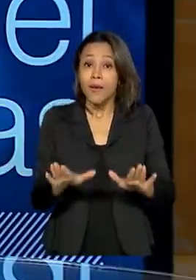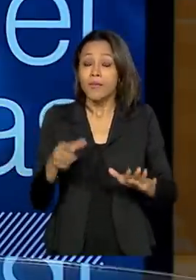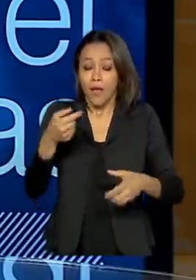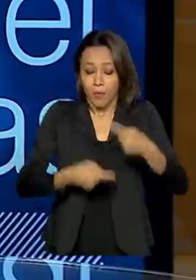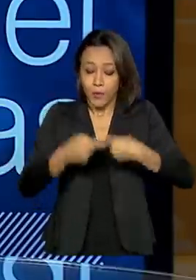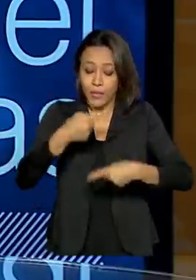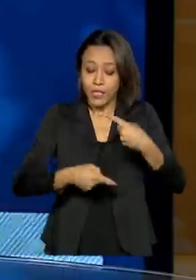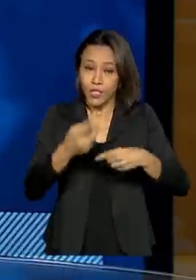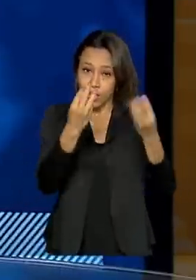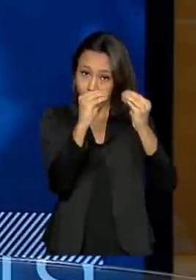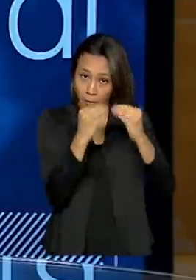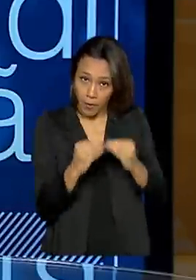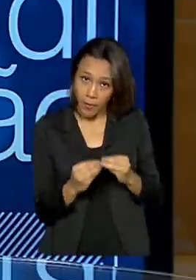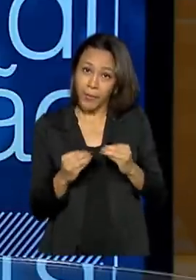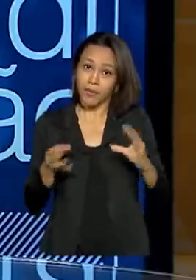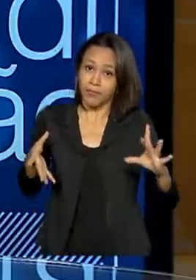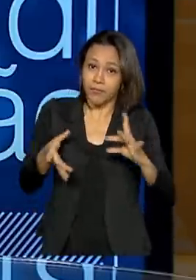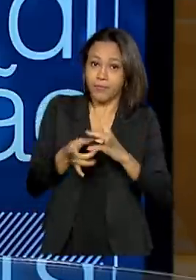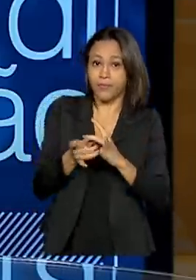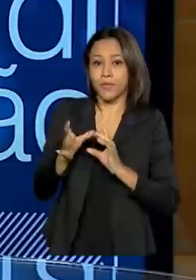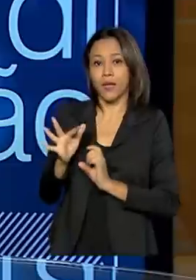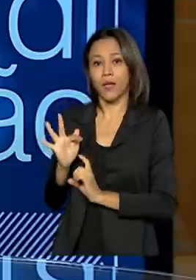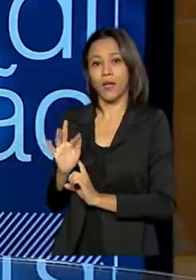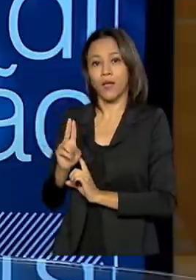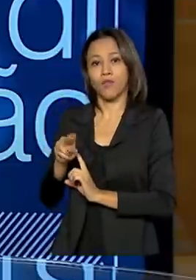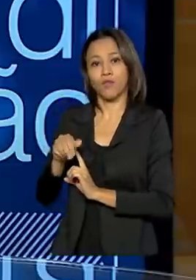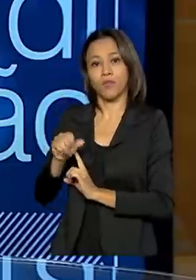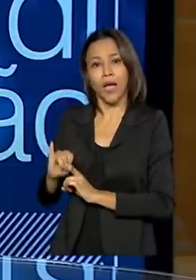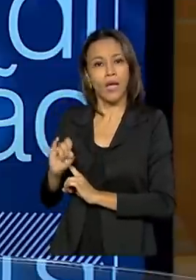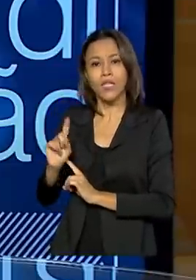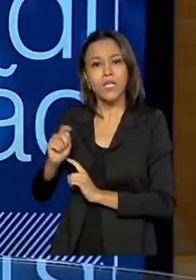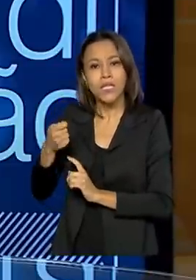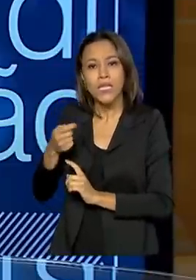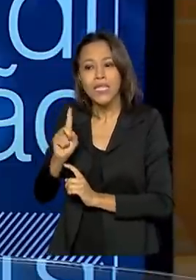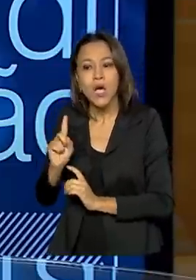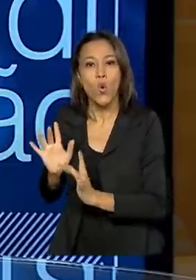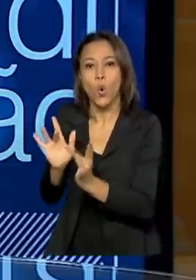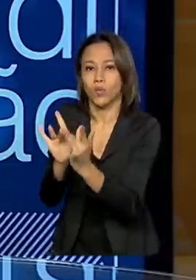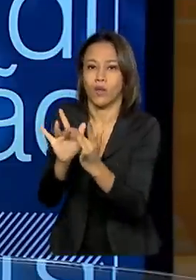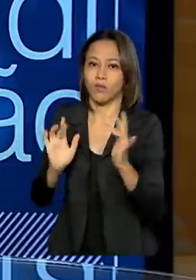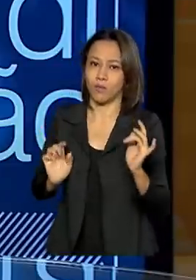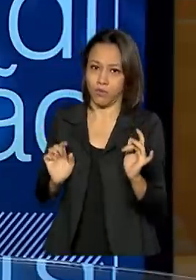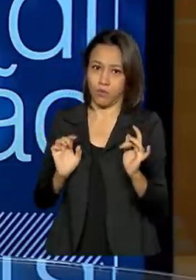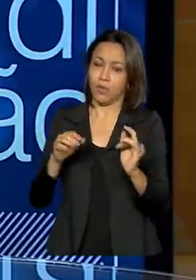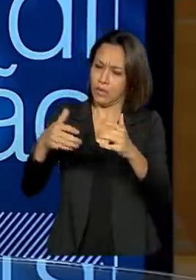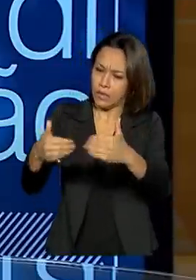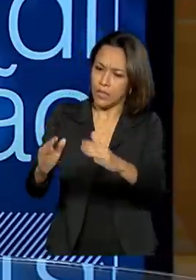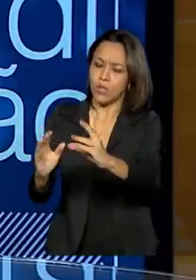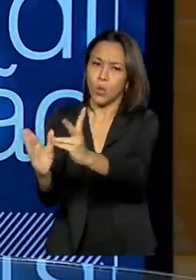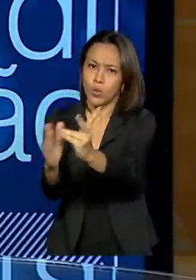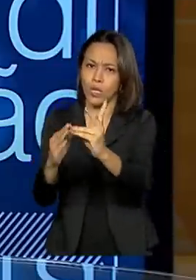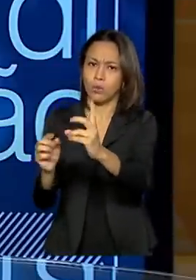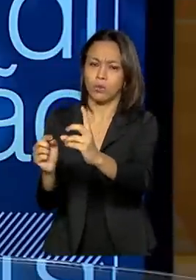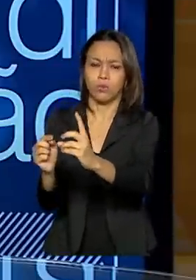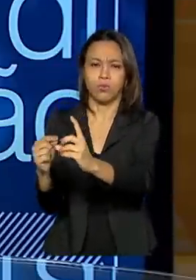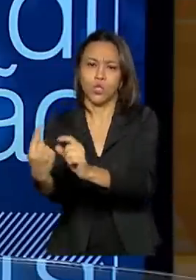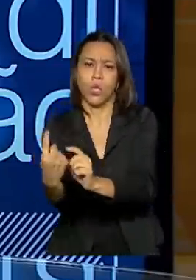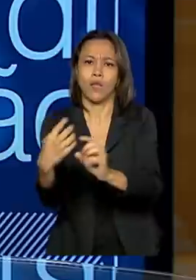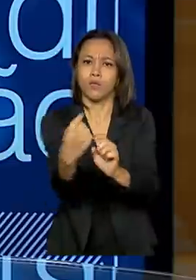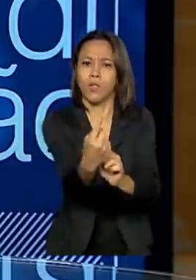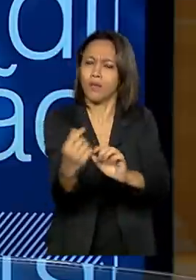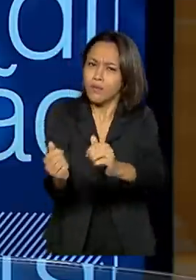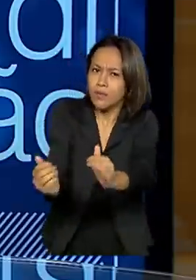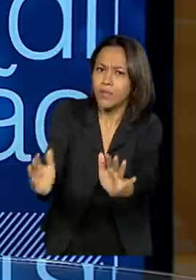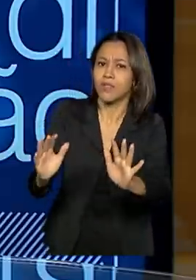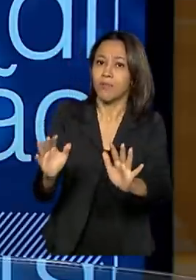política adotada pela FUNAI é do não contato com eles, tanto dos indígenas isolados como de recente contato, preservando que